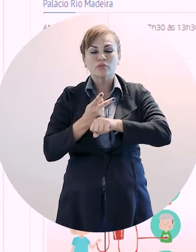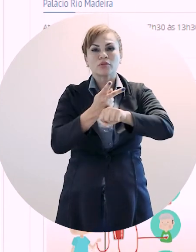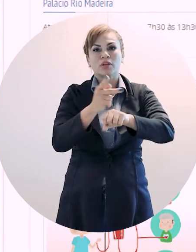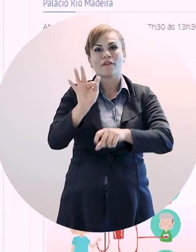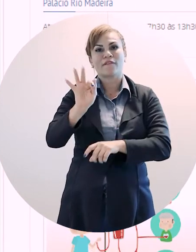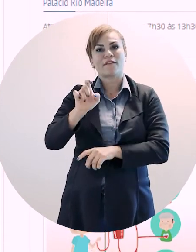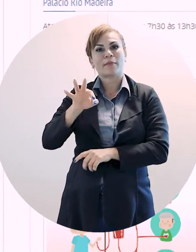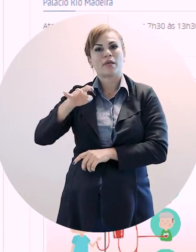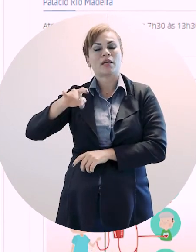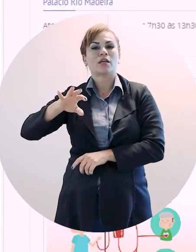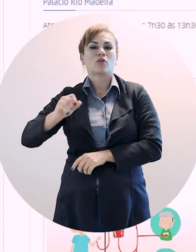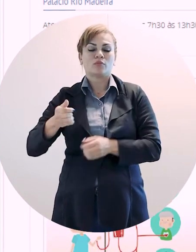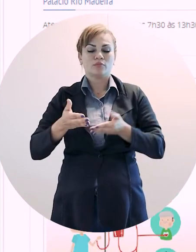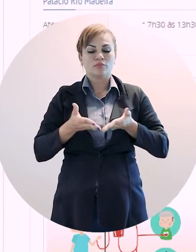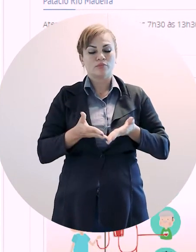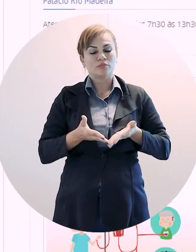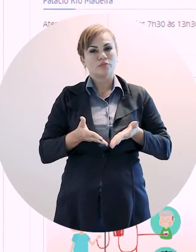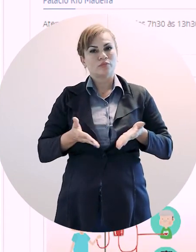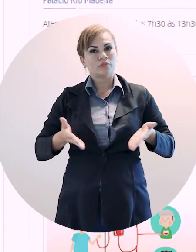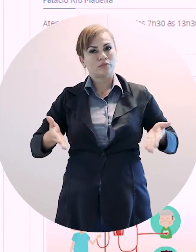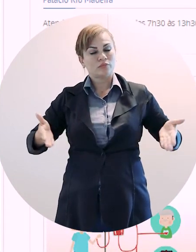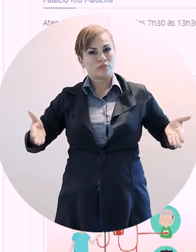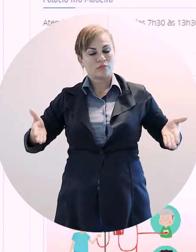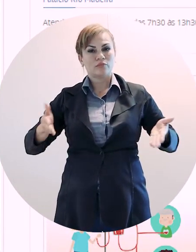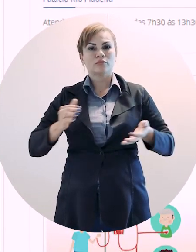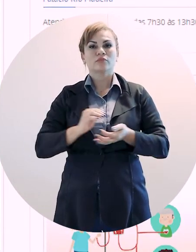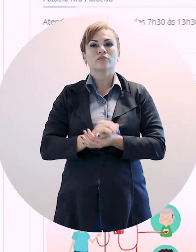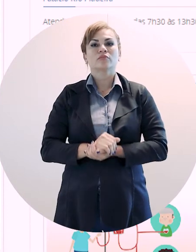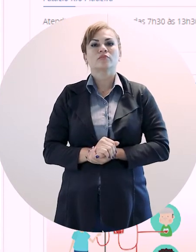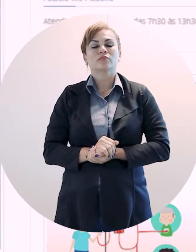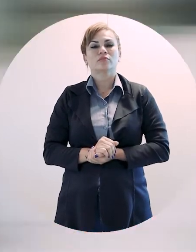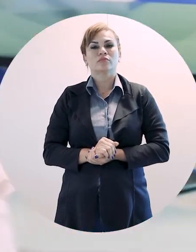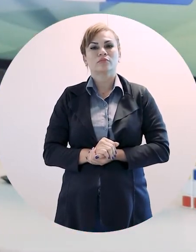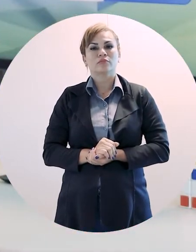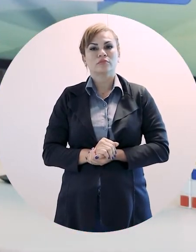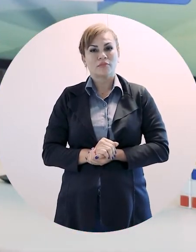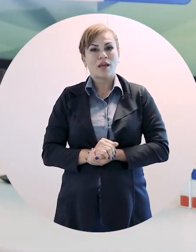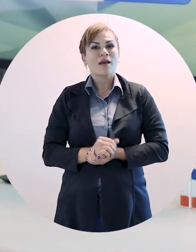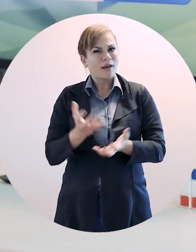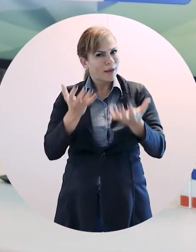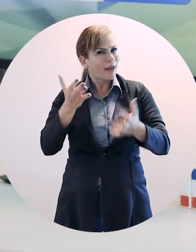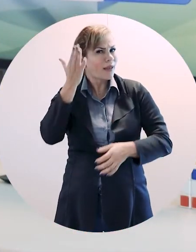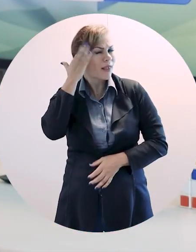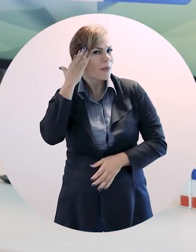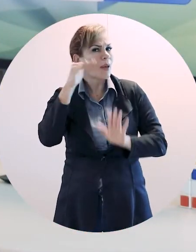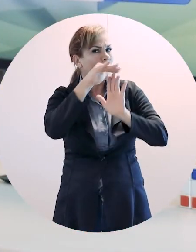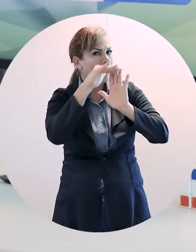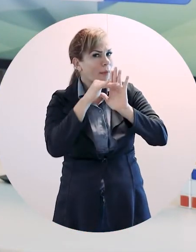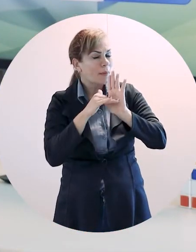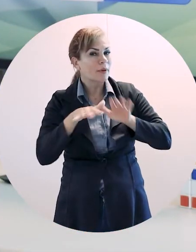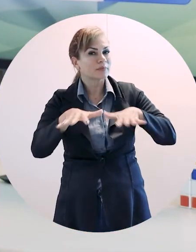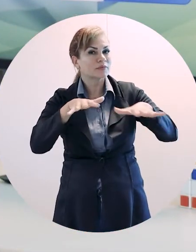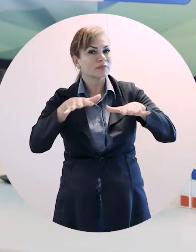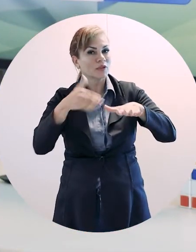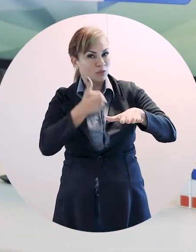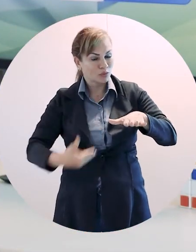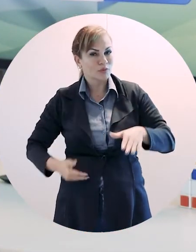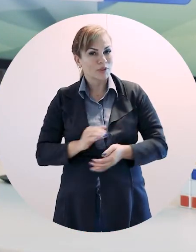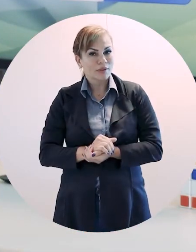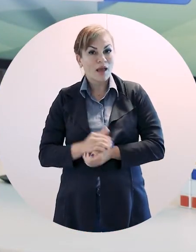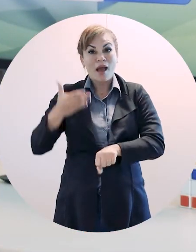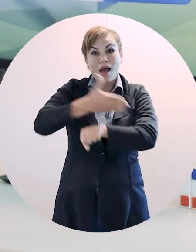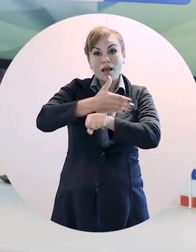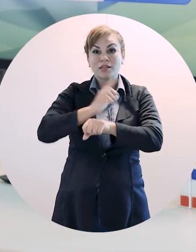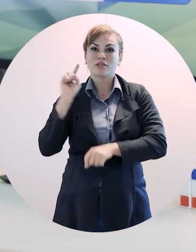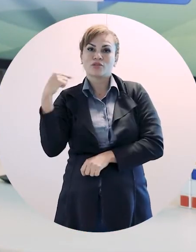69-3216-2234. Para saber mais ações do governo, acesse nosso portal